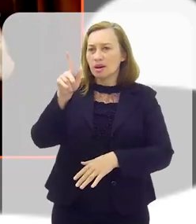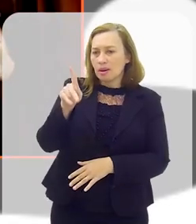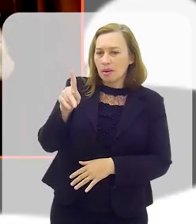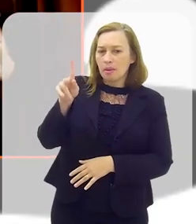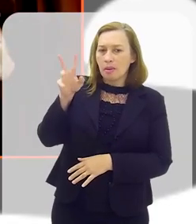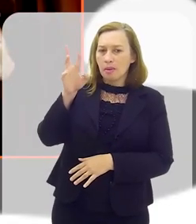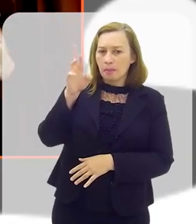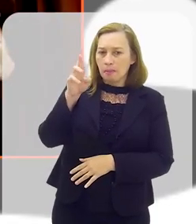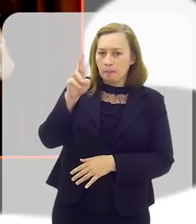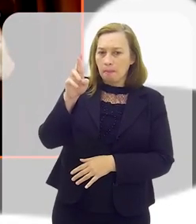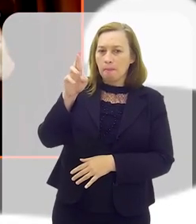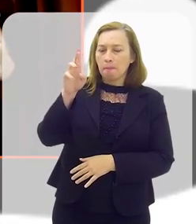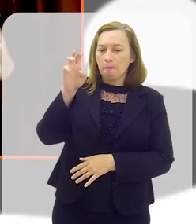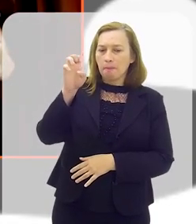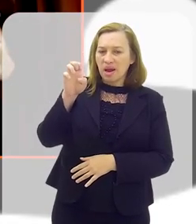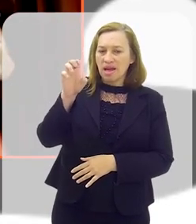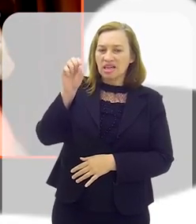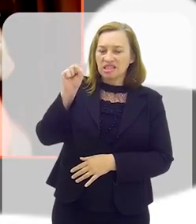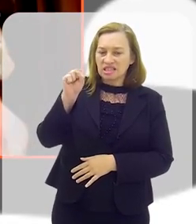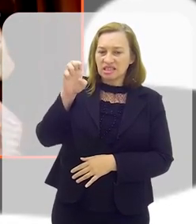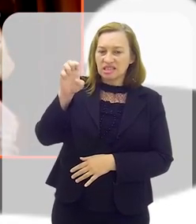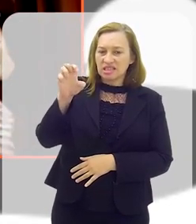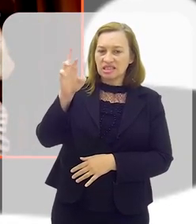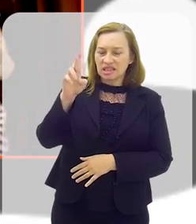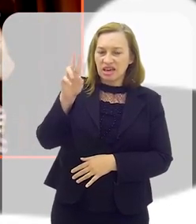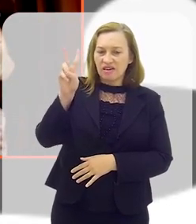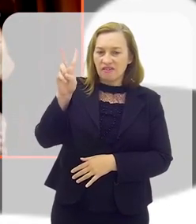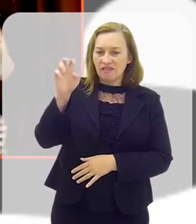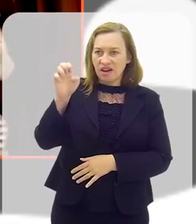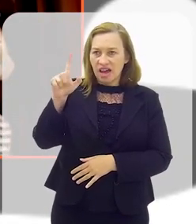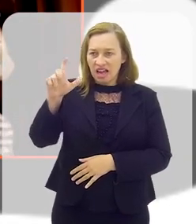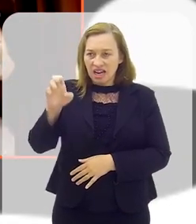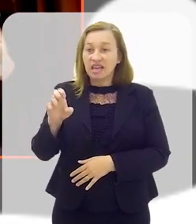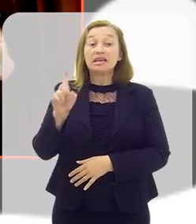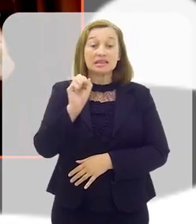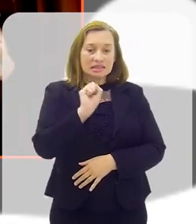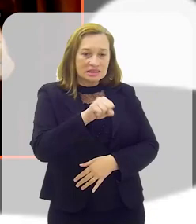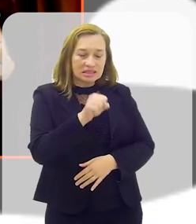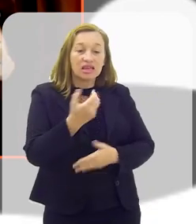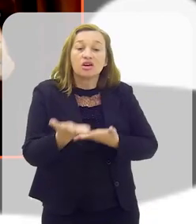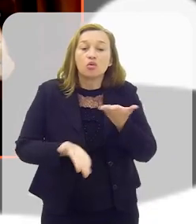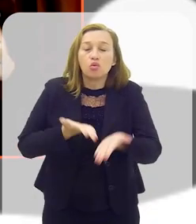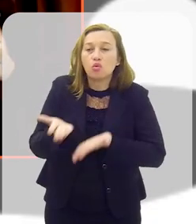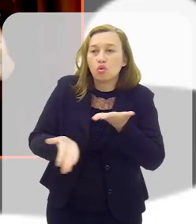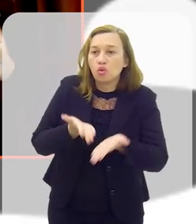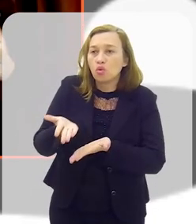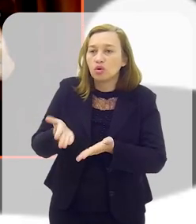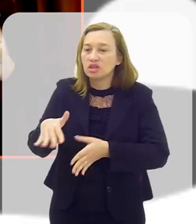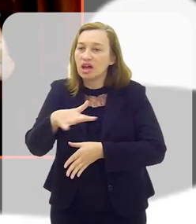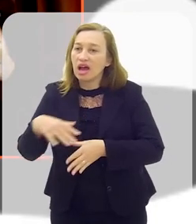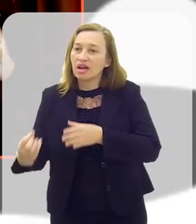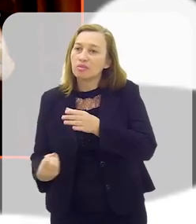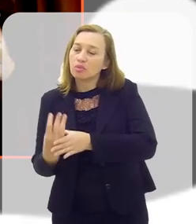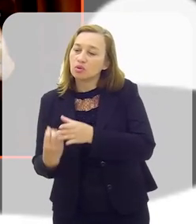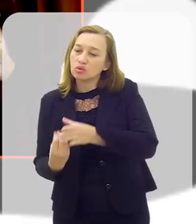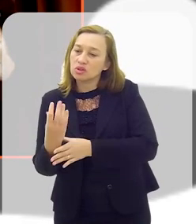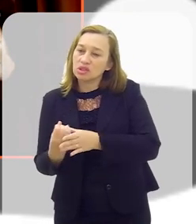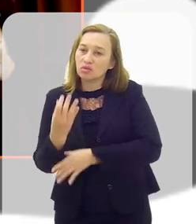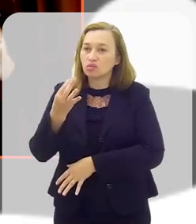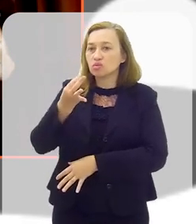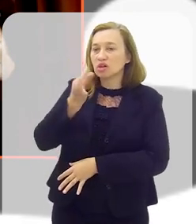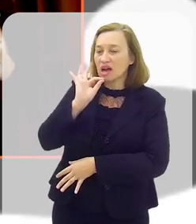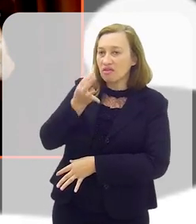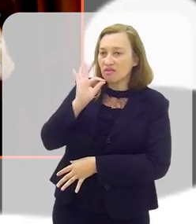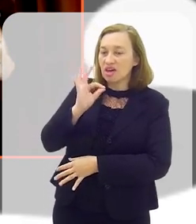né? Faço. O Instituto Preservale, Claudio, ele cuida, na realidade, da cadeia produtiva do Vale do Café.